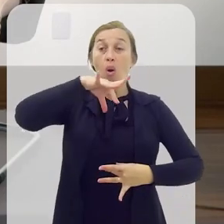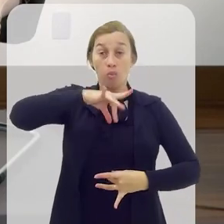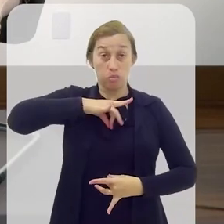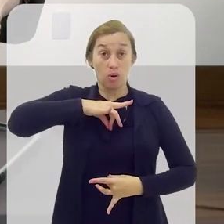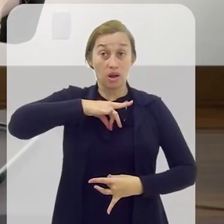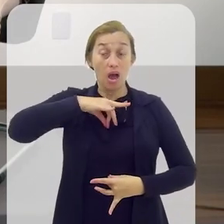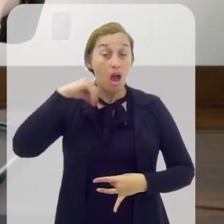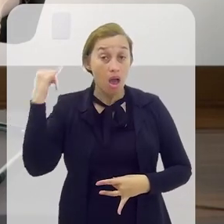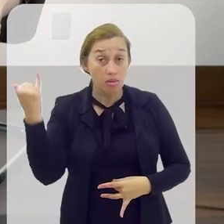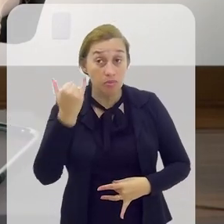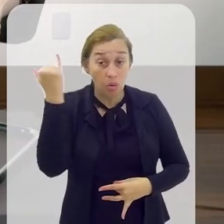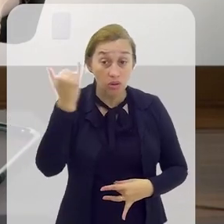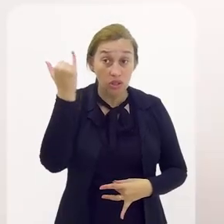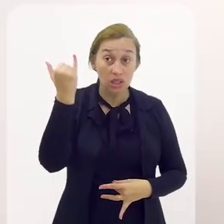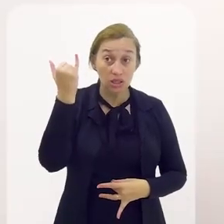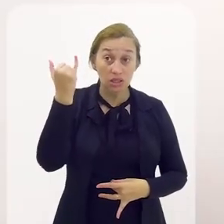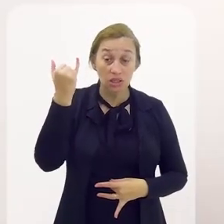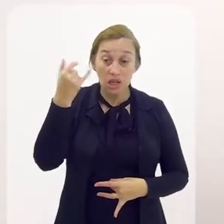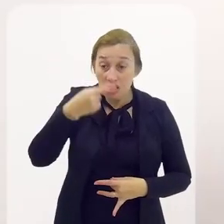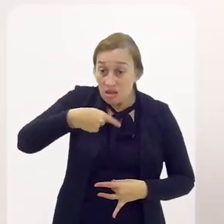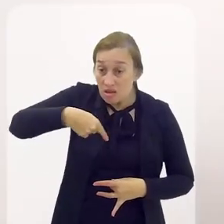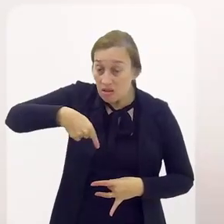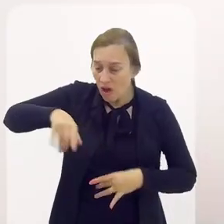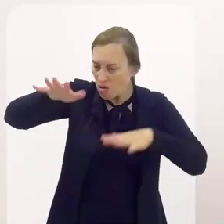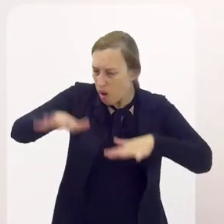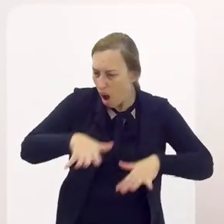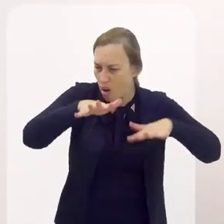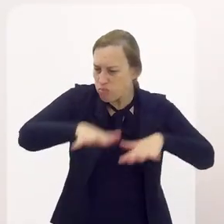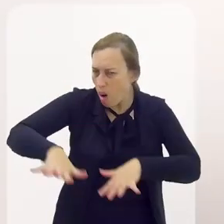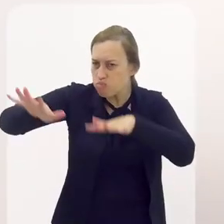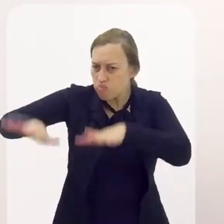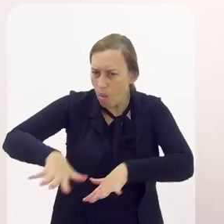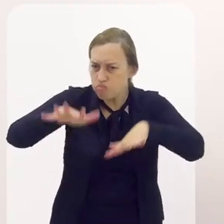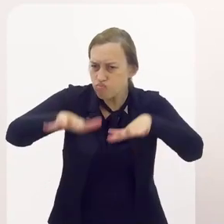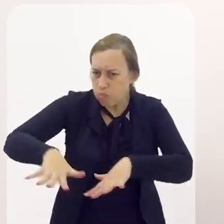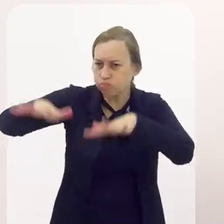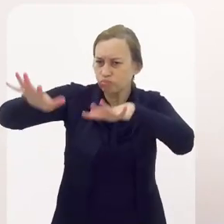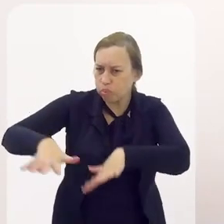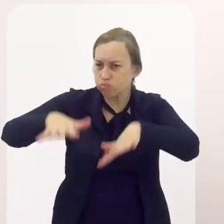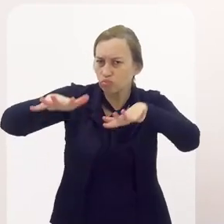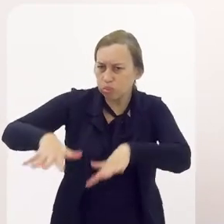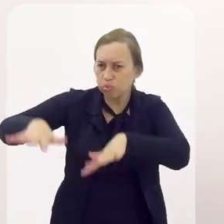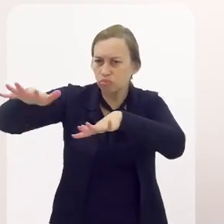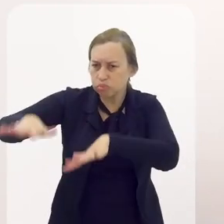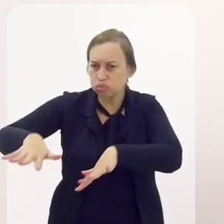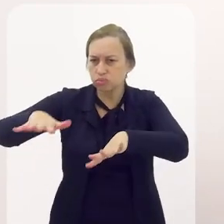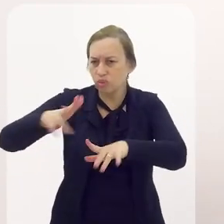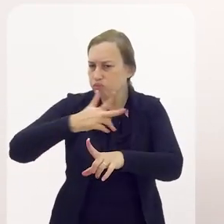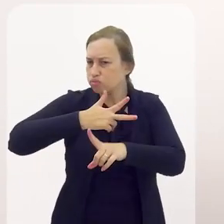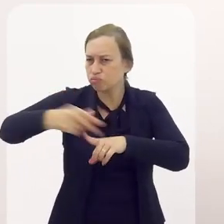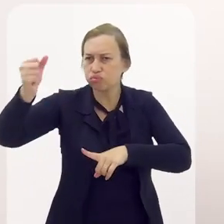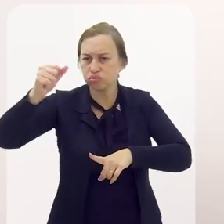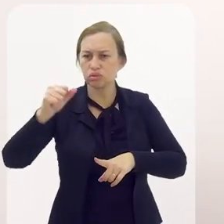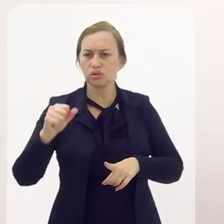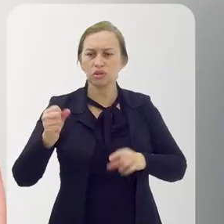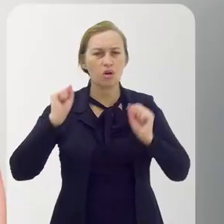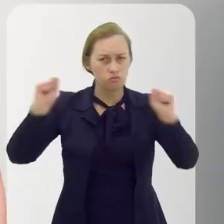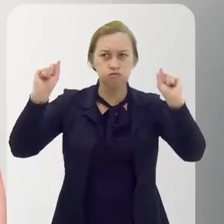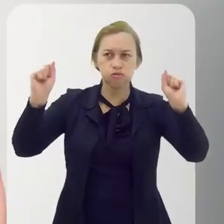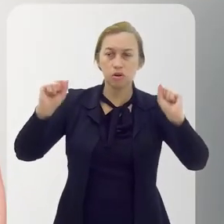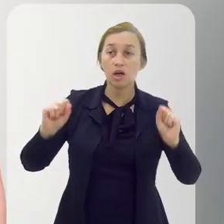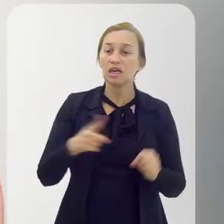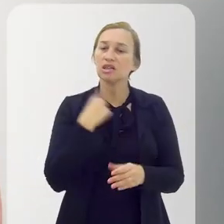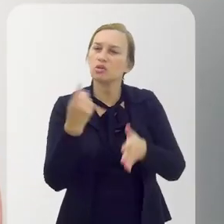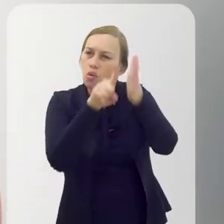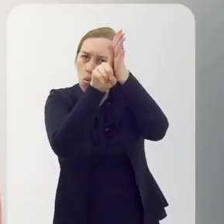incorpore essa importância e vá para a avenida com toda a onça incorporada buscar o campeonato. Exatamente,